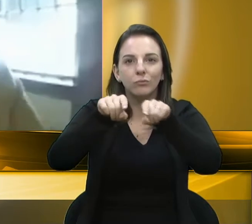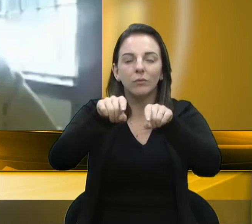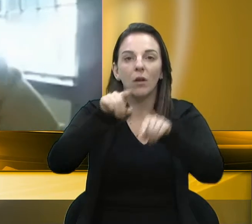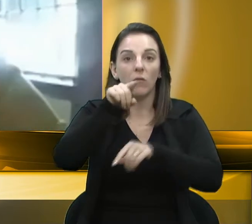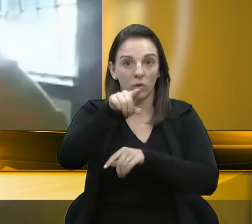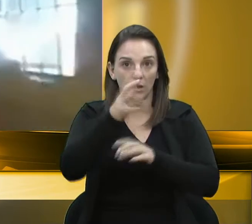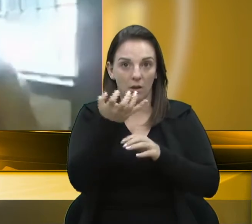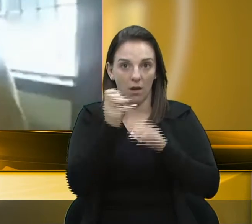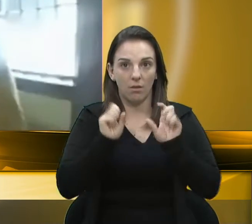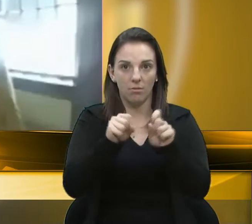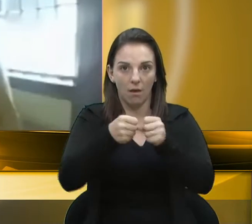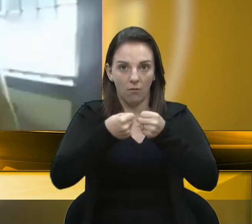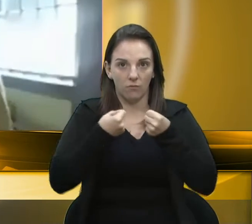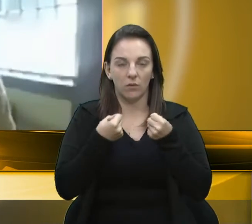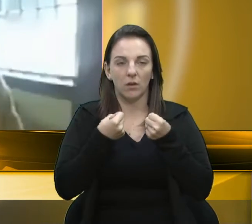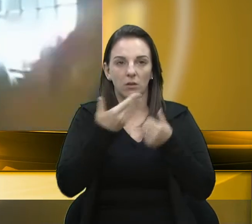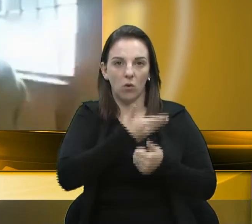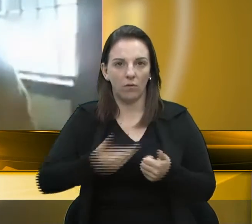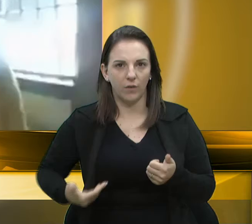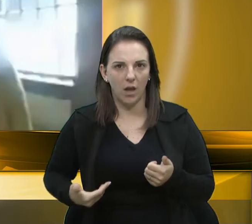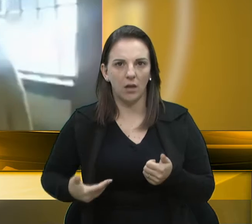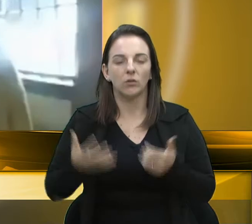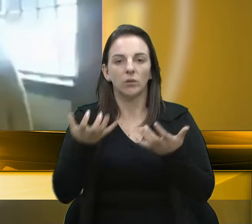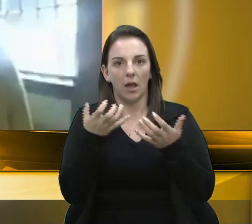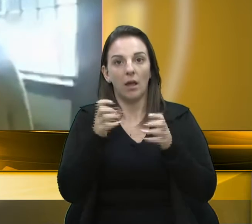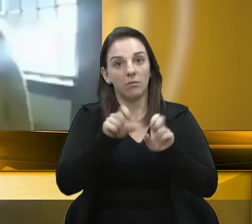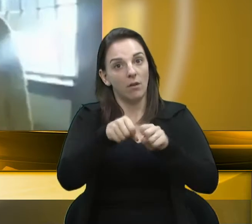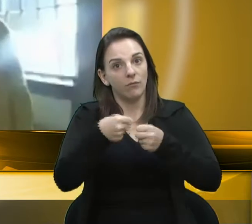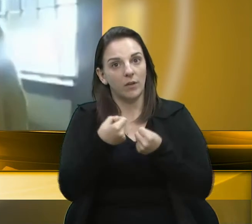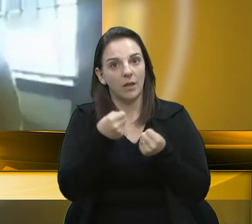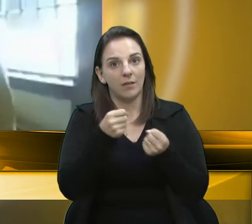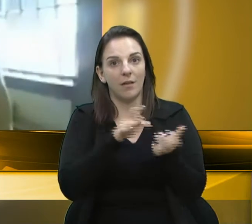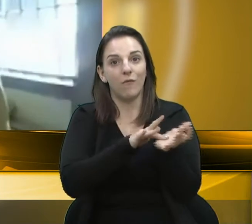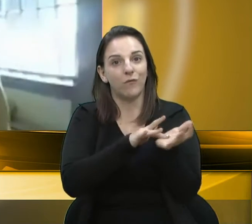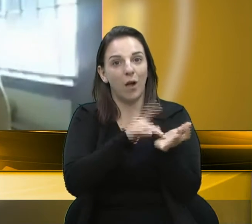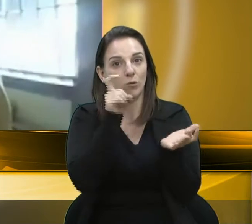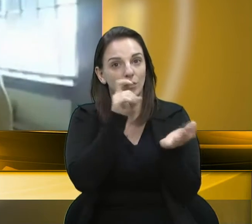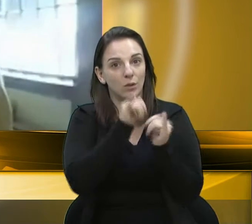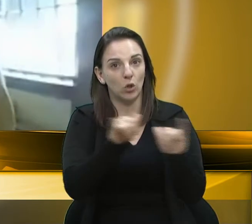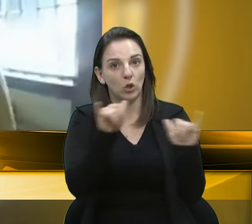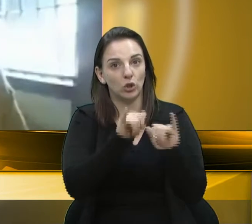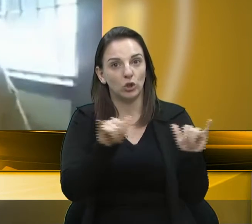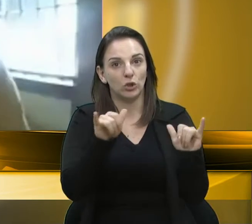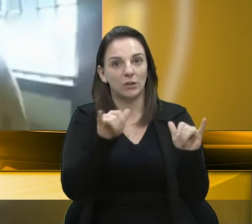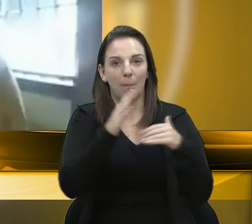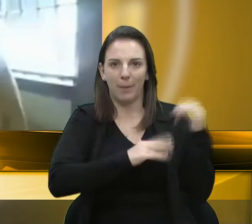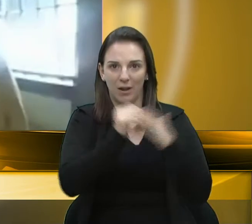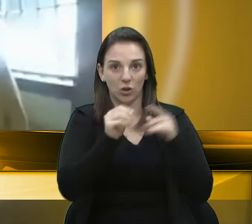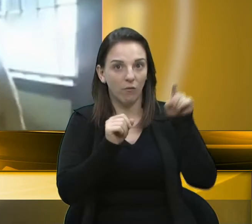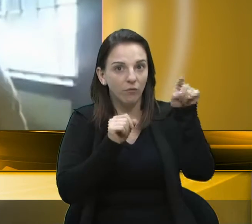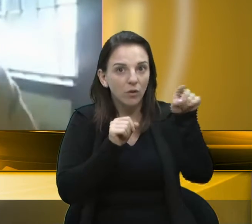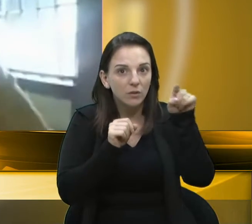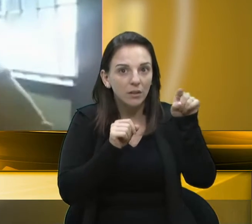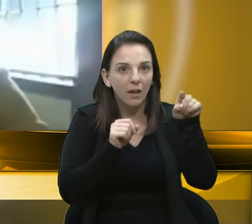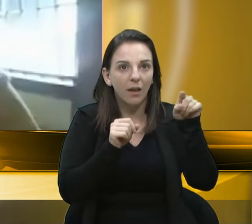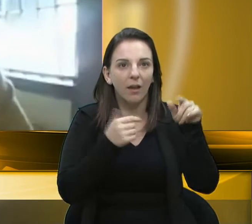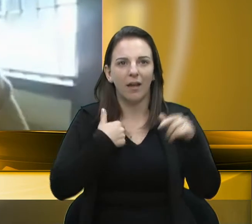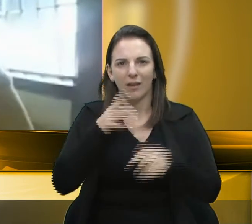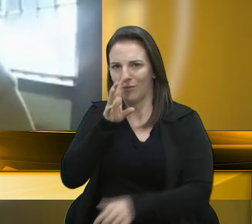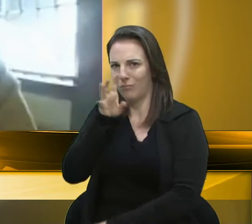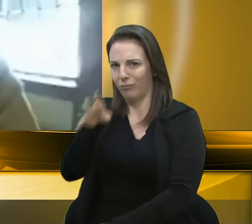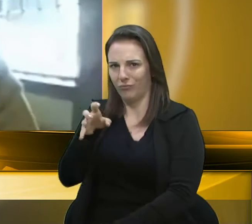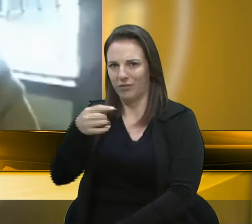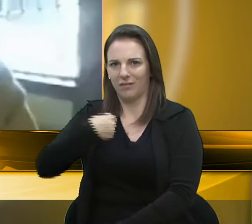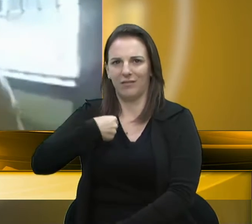Quer defender as fake news, que parece ser uma prática do senhor? E aí vem aqui atacar a gente? Pelo amor de Deus, o senhor traga os